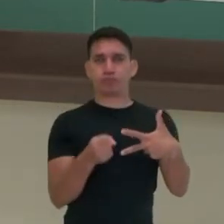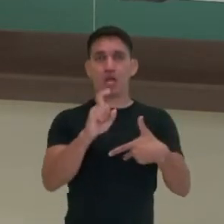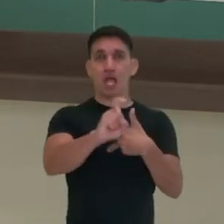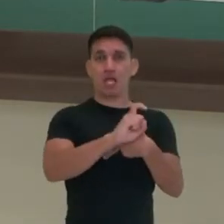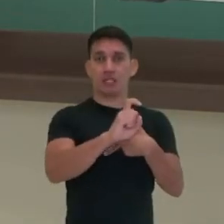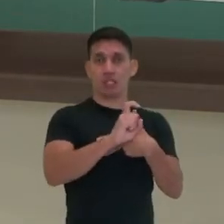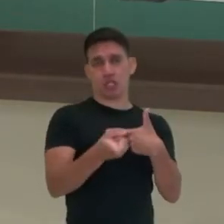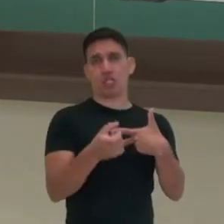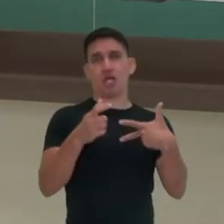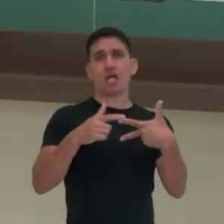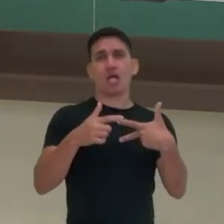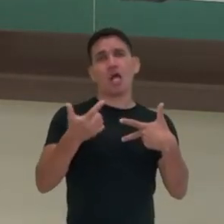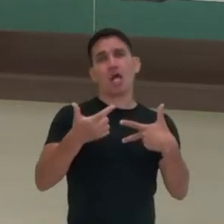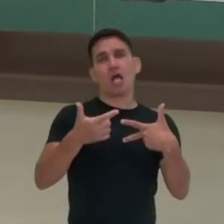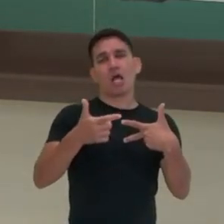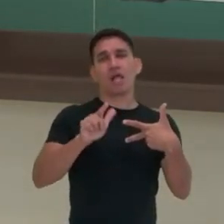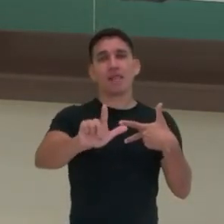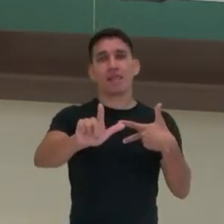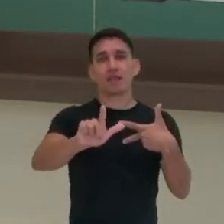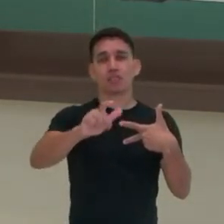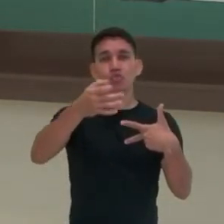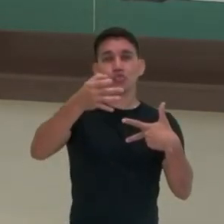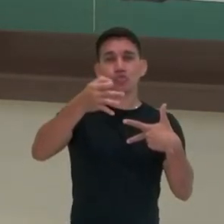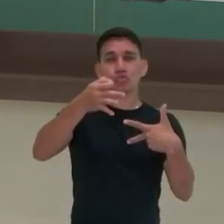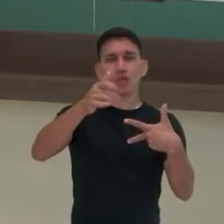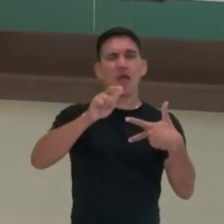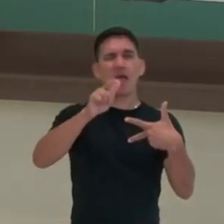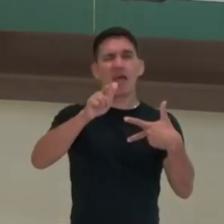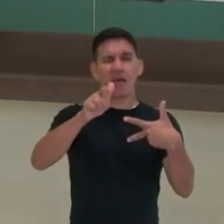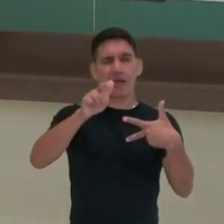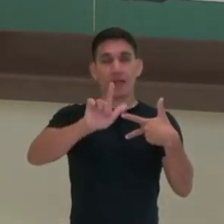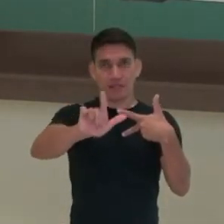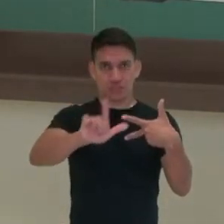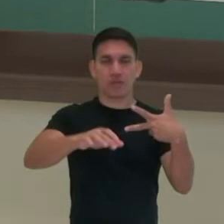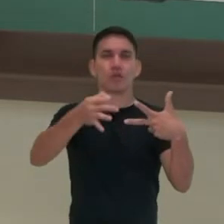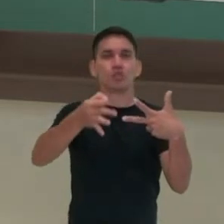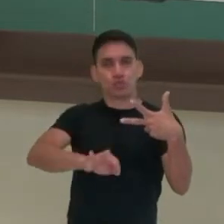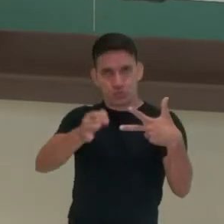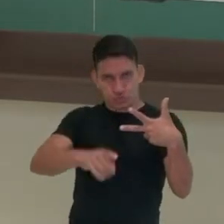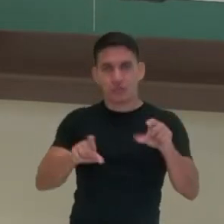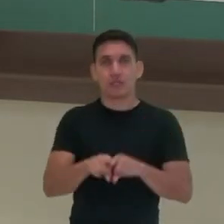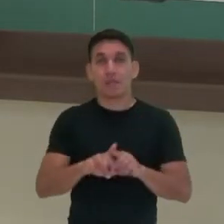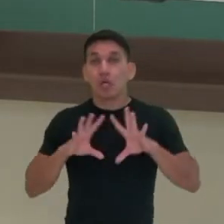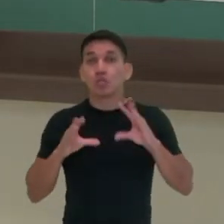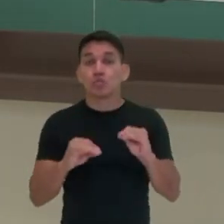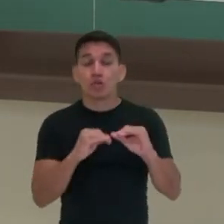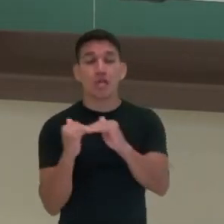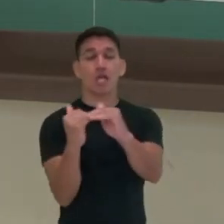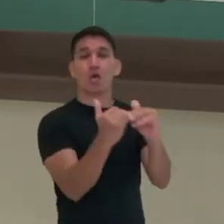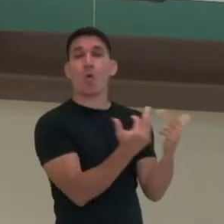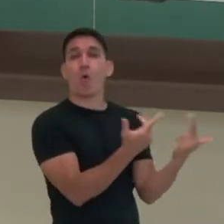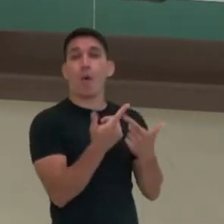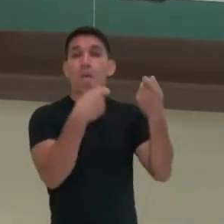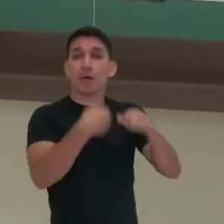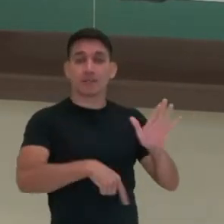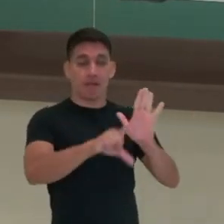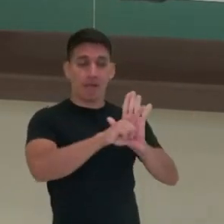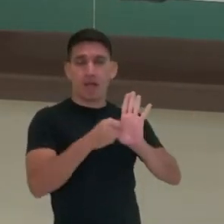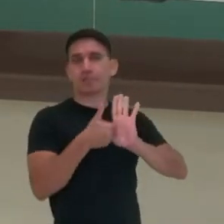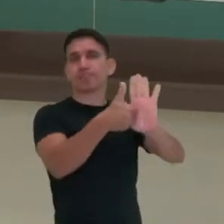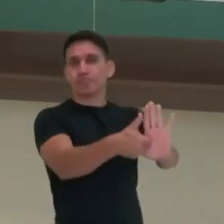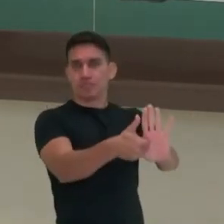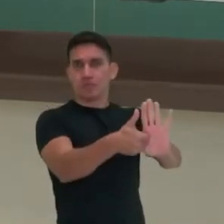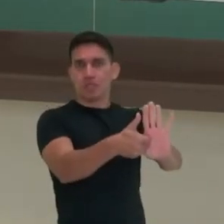judiciário. E a vigência do Estado de direito, todos devem se submeter igualmente ao julgo da lei.